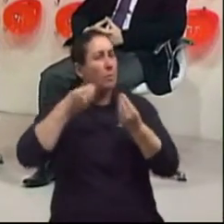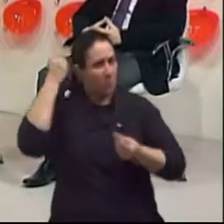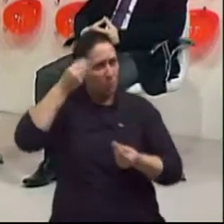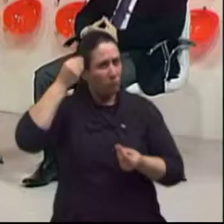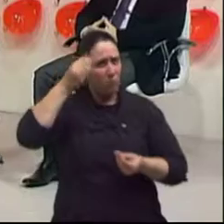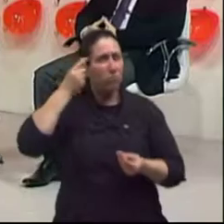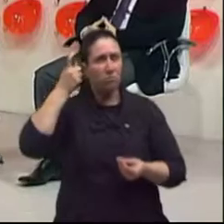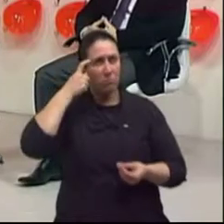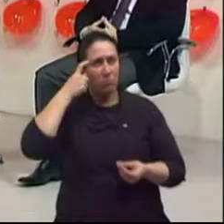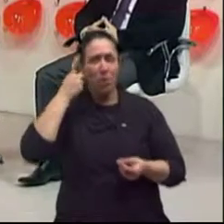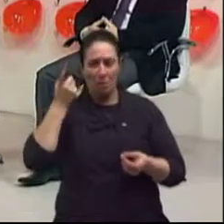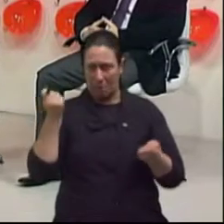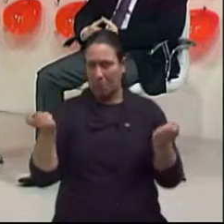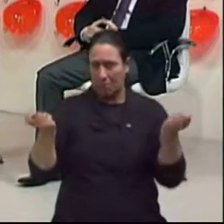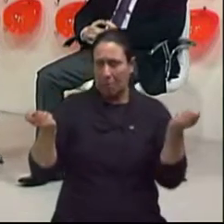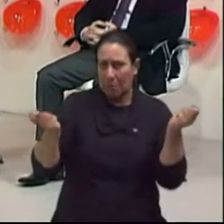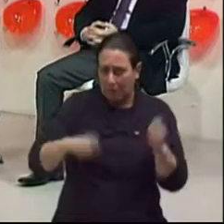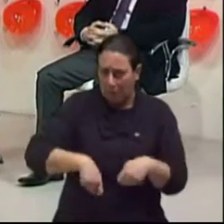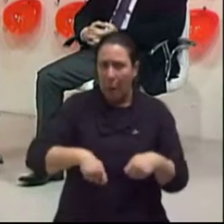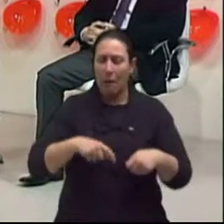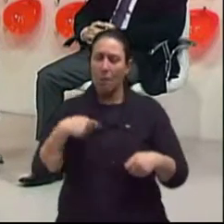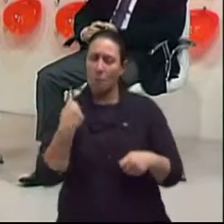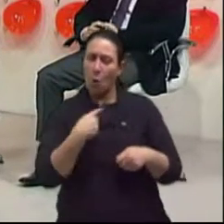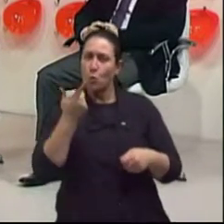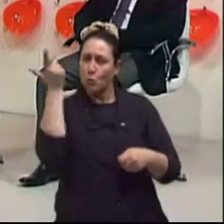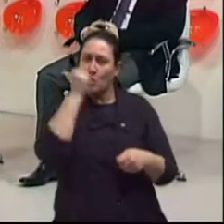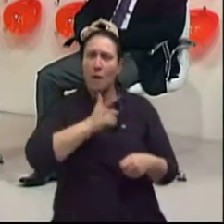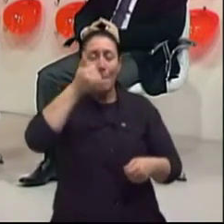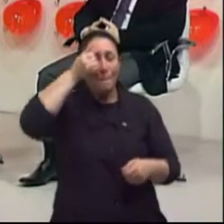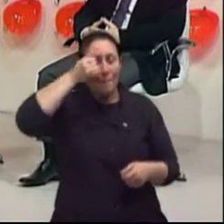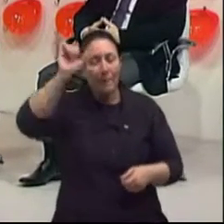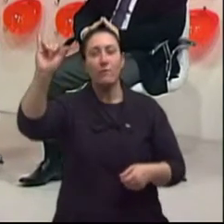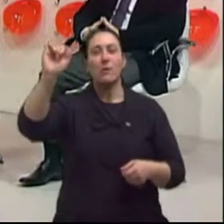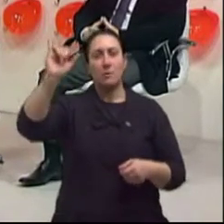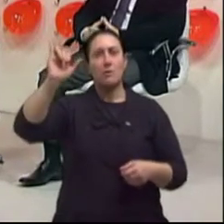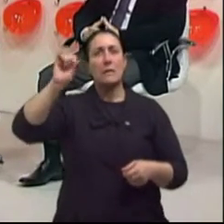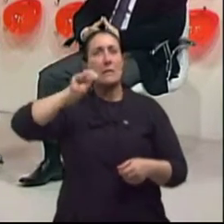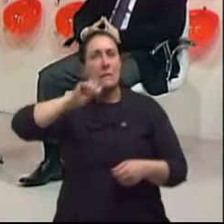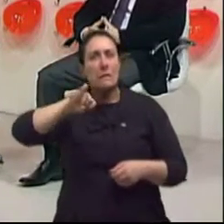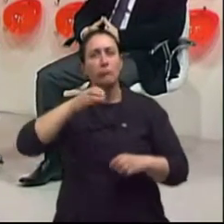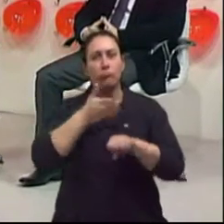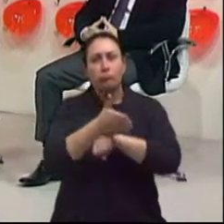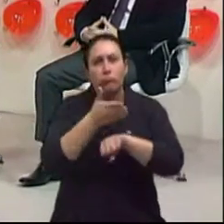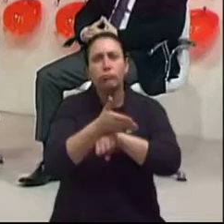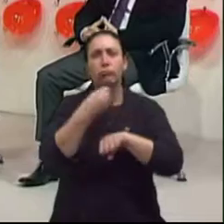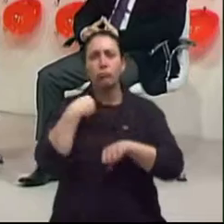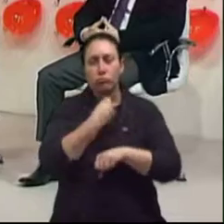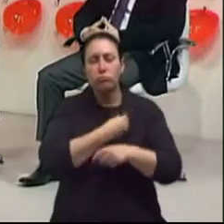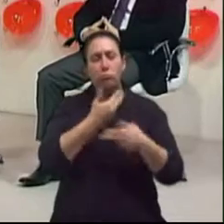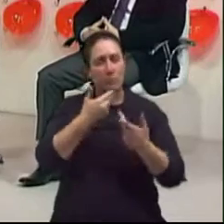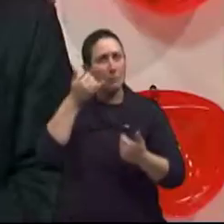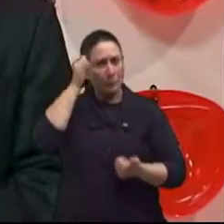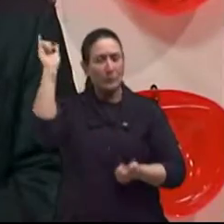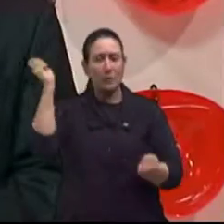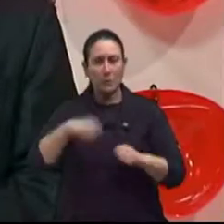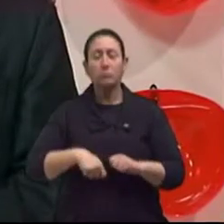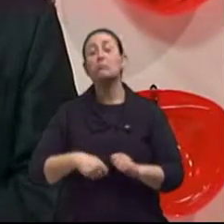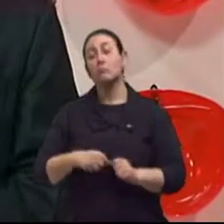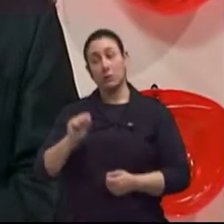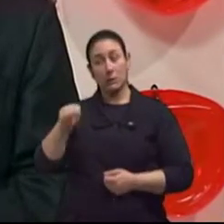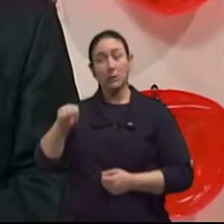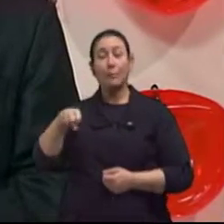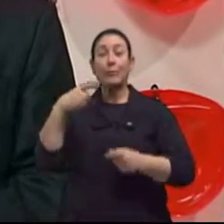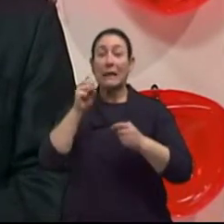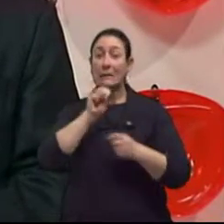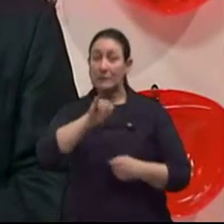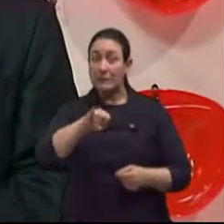realmente nos dá uma prevenção maior? É, dá e também é. Quando se fala em beleza, a gente